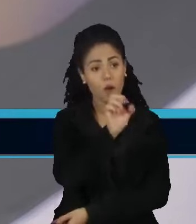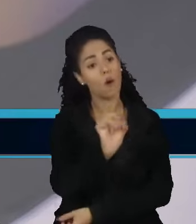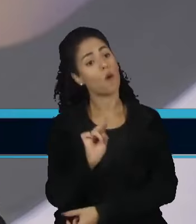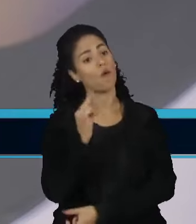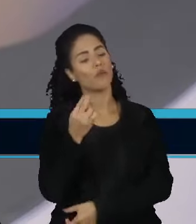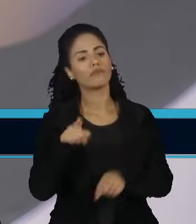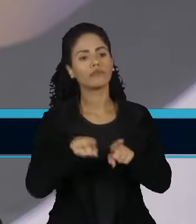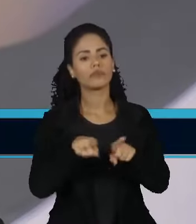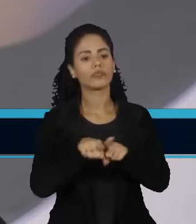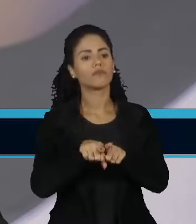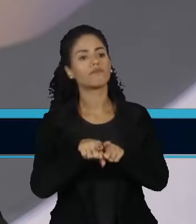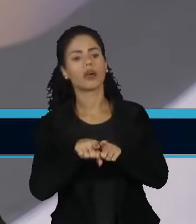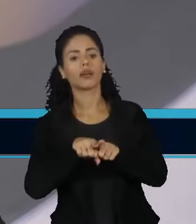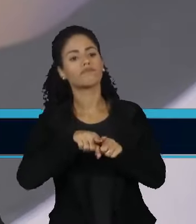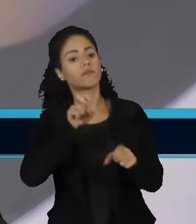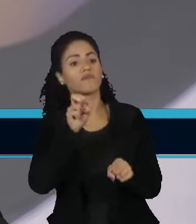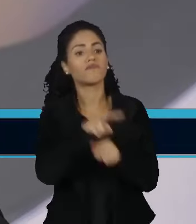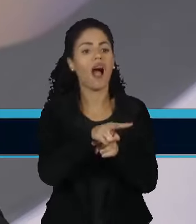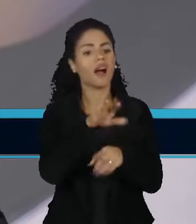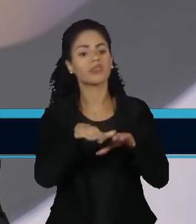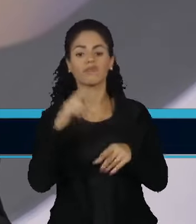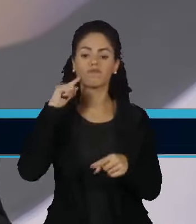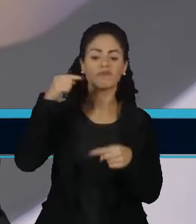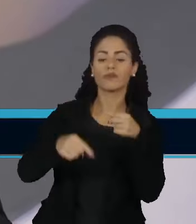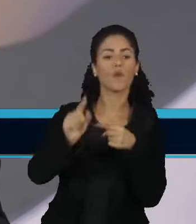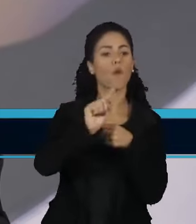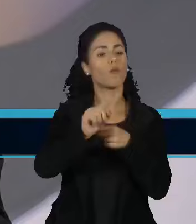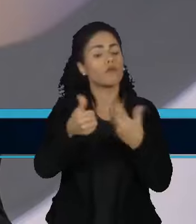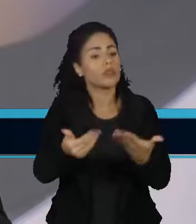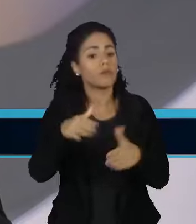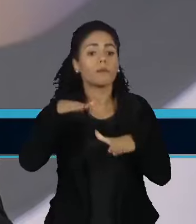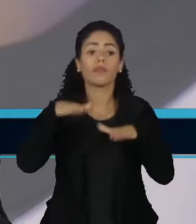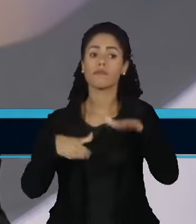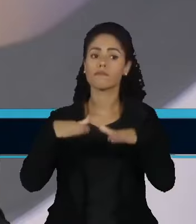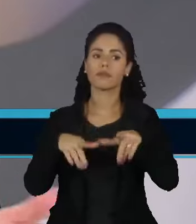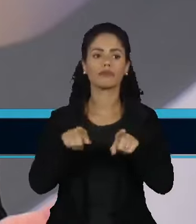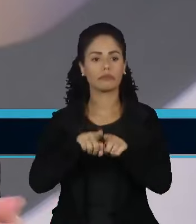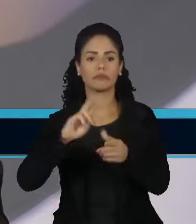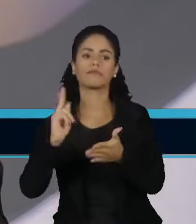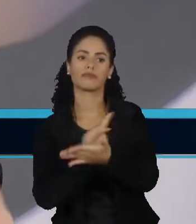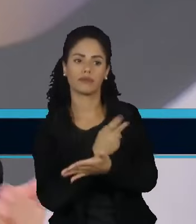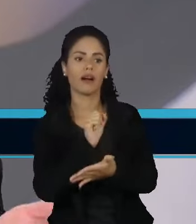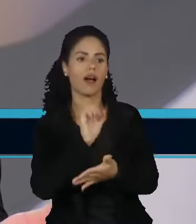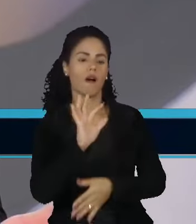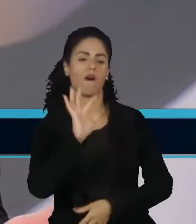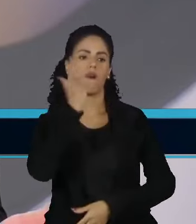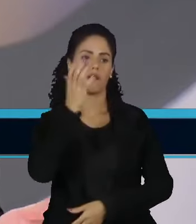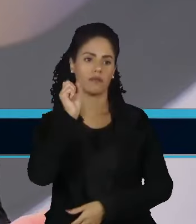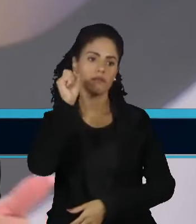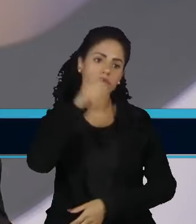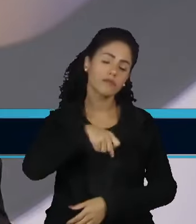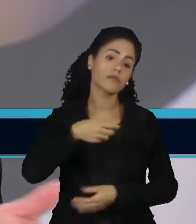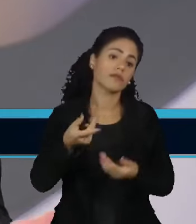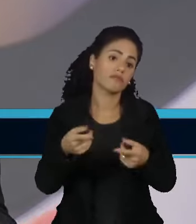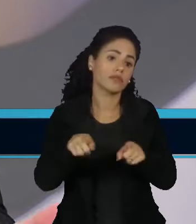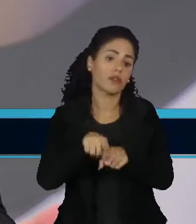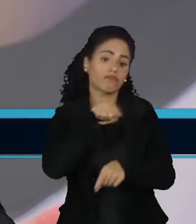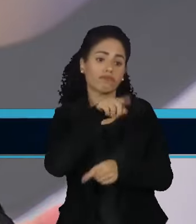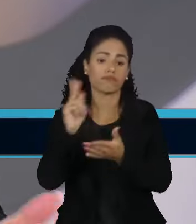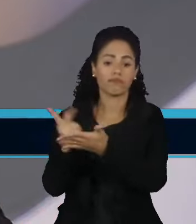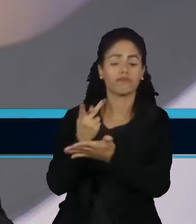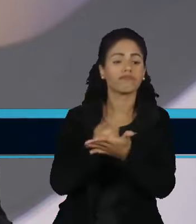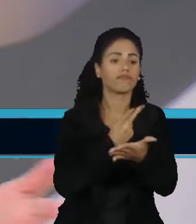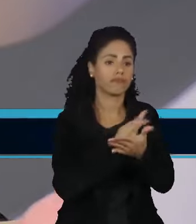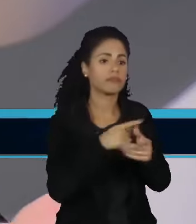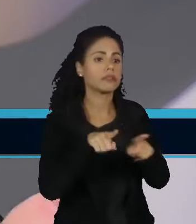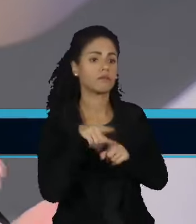naquela posição adequada à sua qualificação. Então, isso pode trazer mais erros, mais equívocos. Eventualmente, esses erros acabam